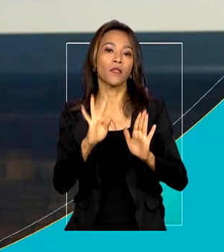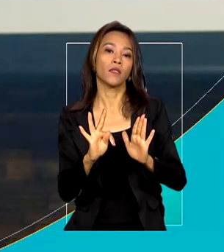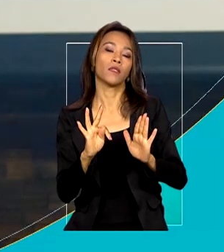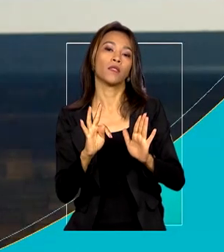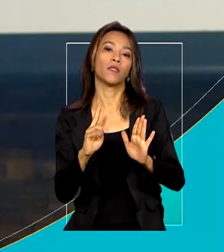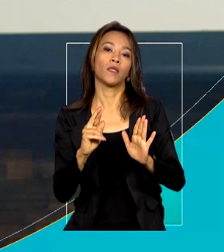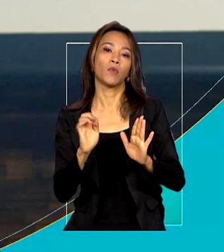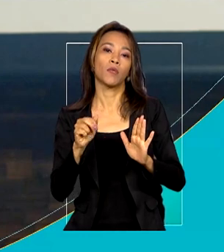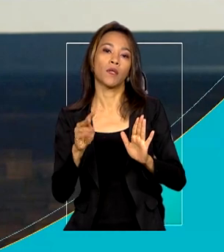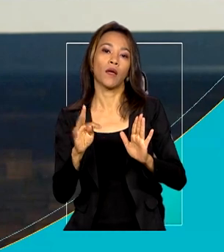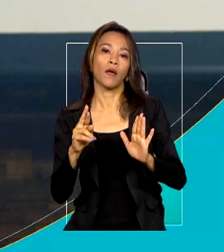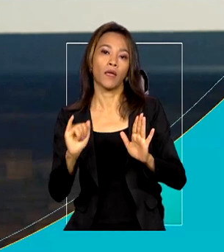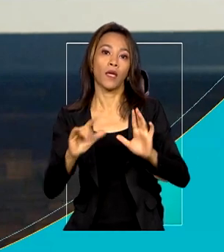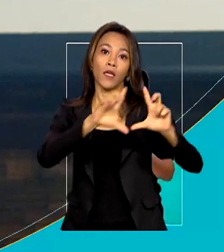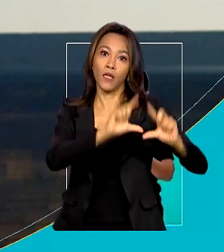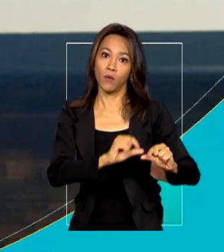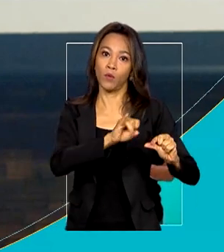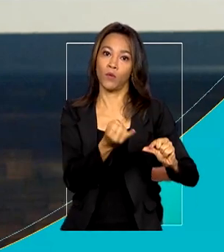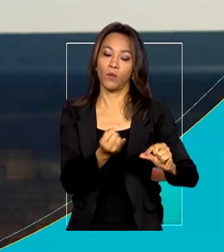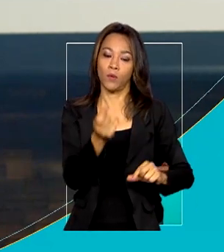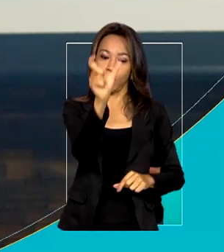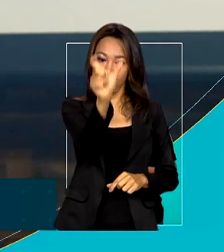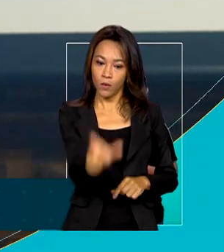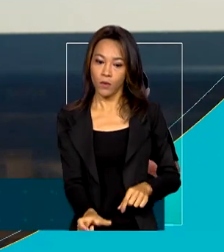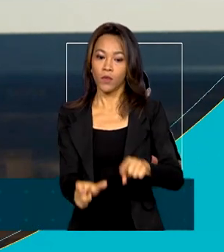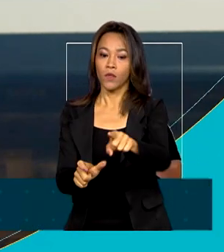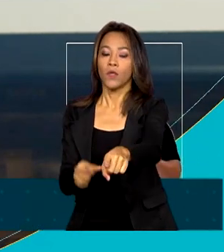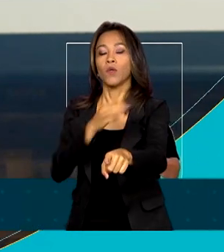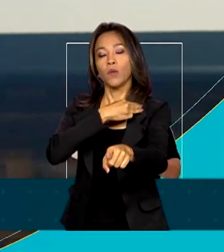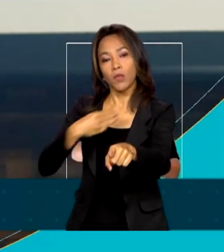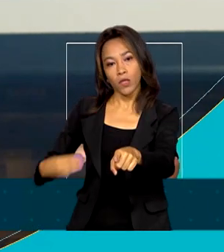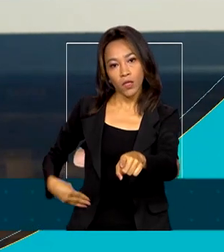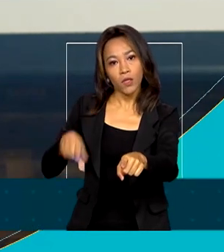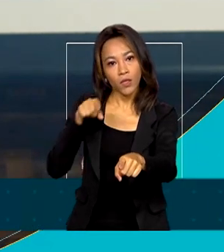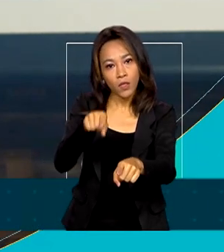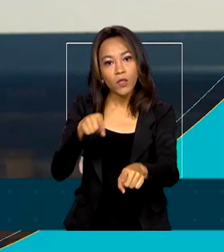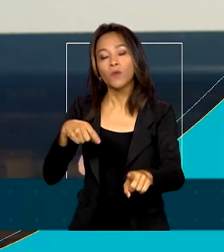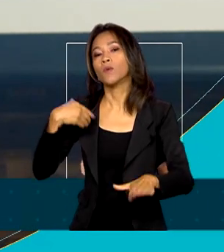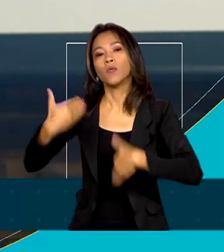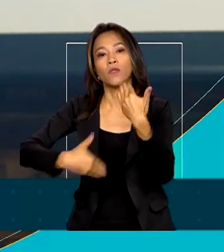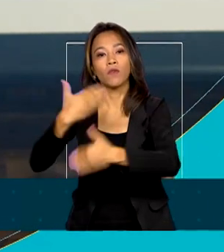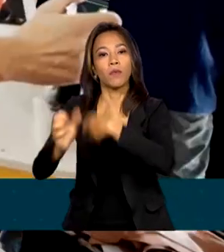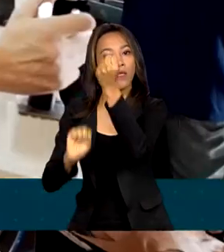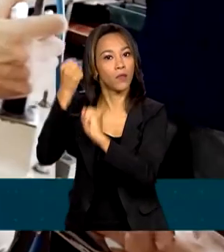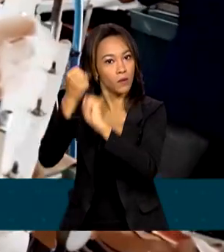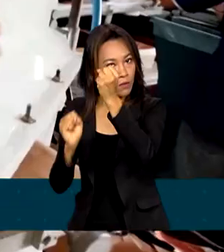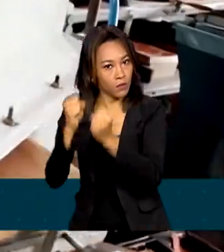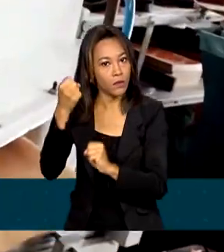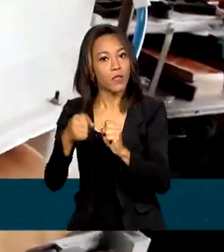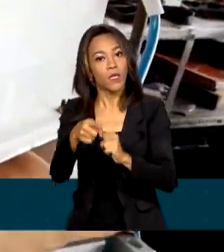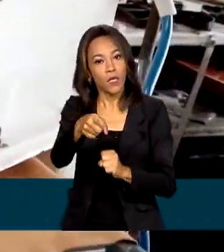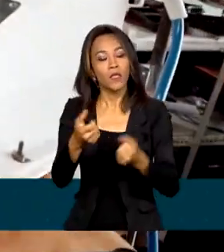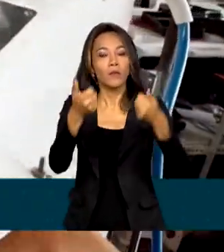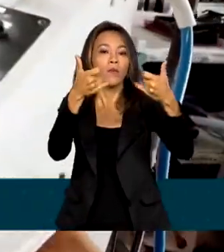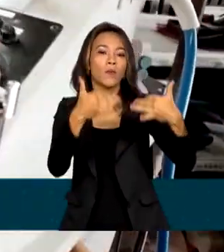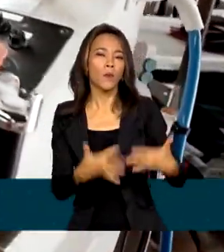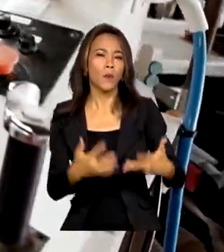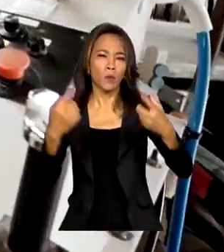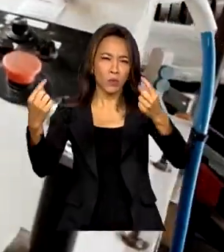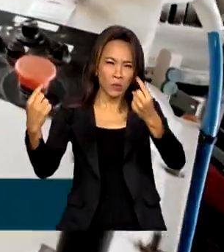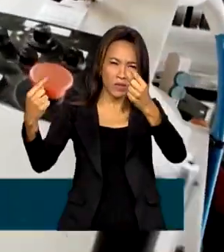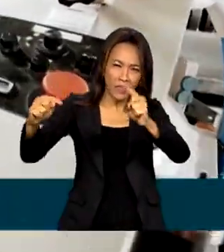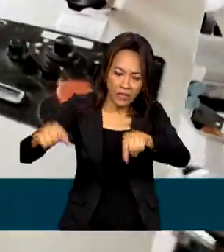O vice-presidente e ministro do Desenvolvimento, Indústria, Comércio e Serviços, Geraldo Alckmin, defendeu que os desafios que